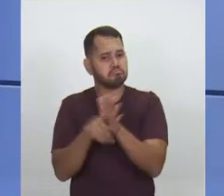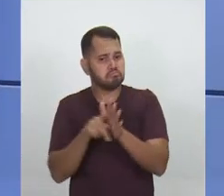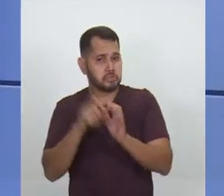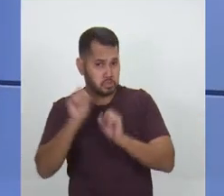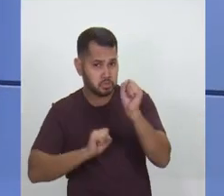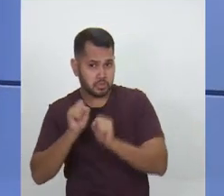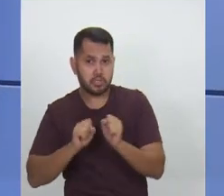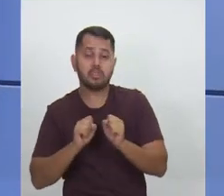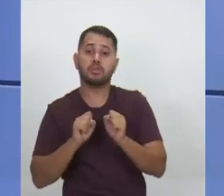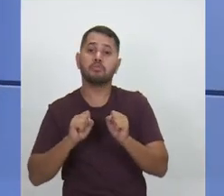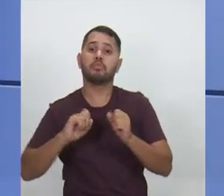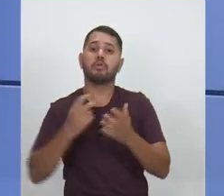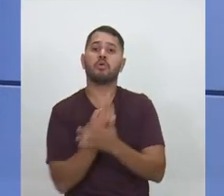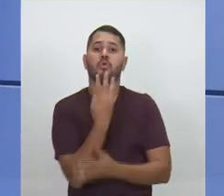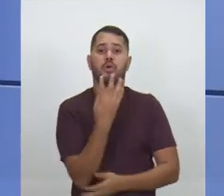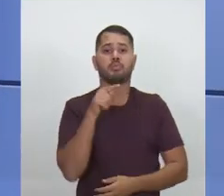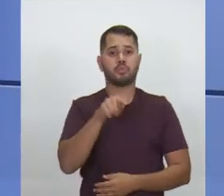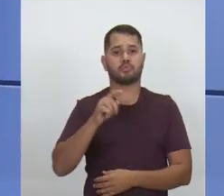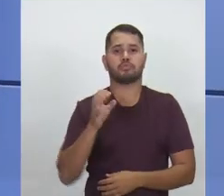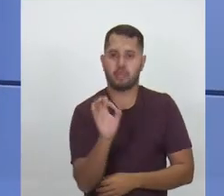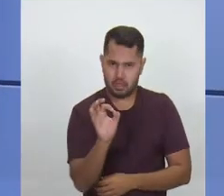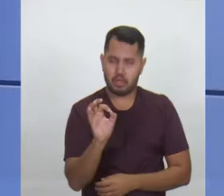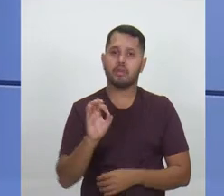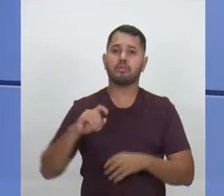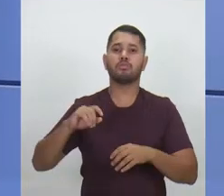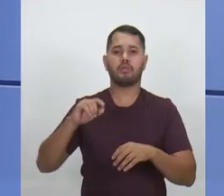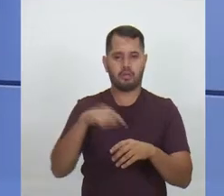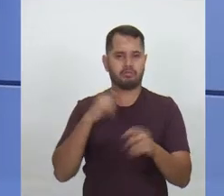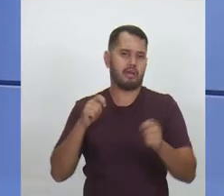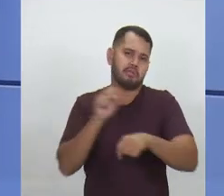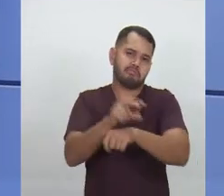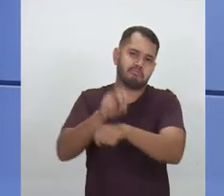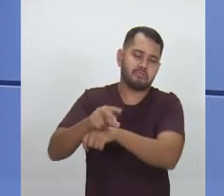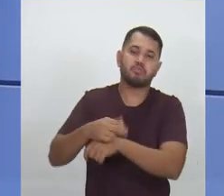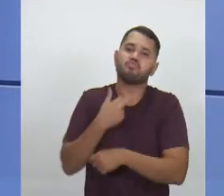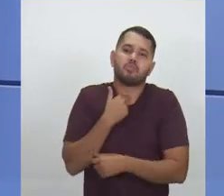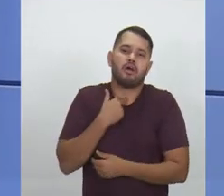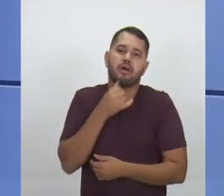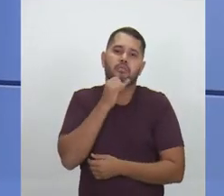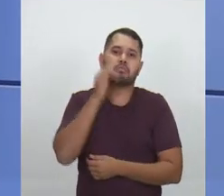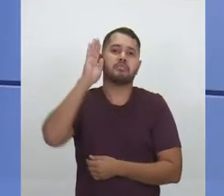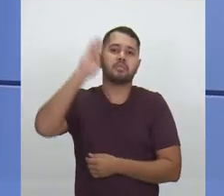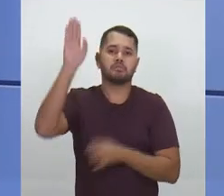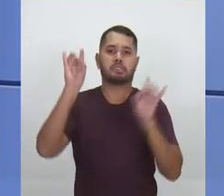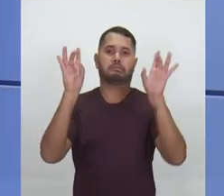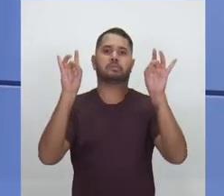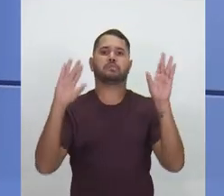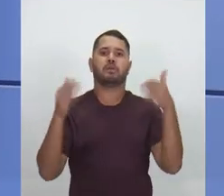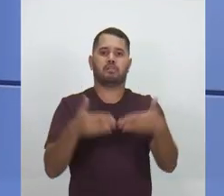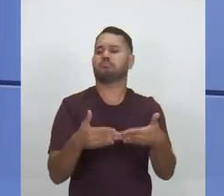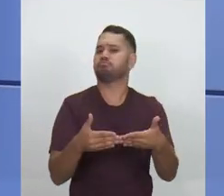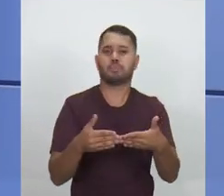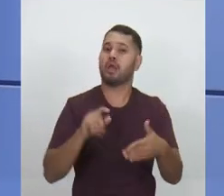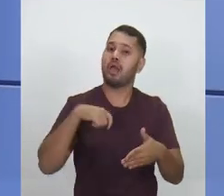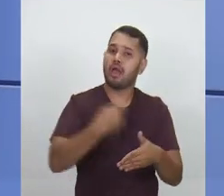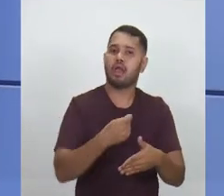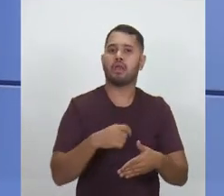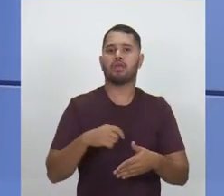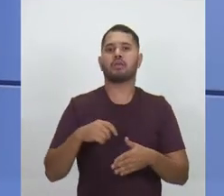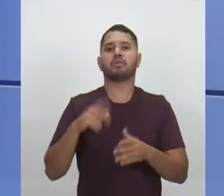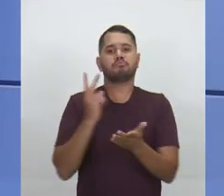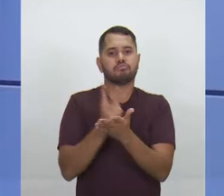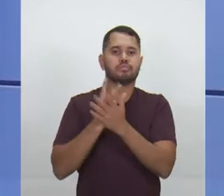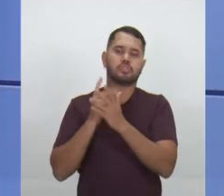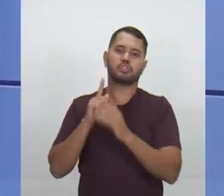a Revolução 4.0, que eles tenham a sua empregabilidade, que eles não possam ser um especialista, que eles possam ser um generalista e